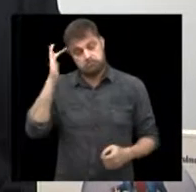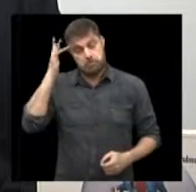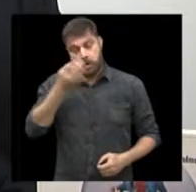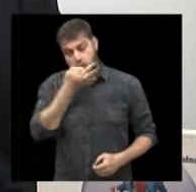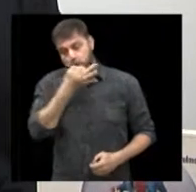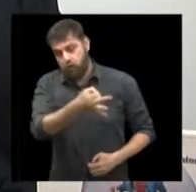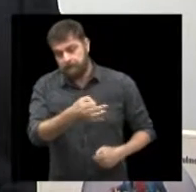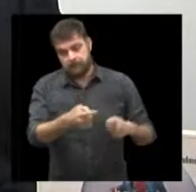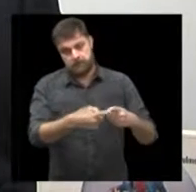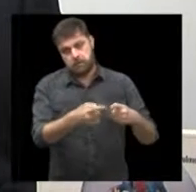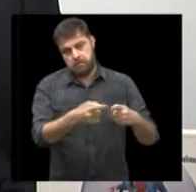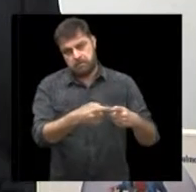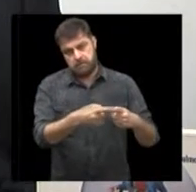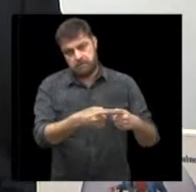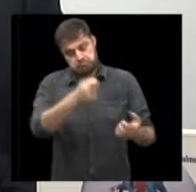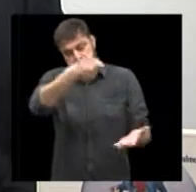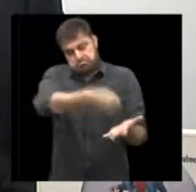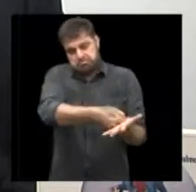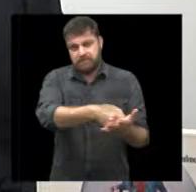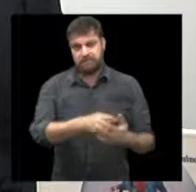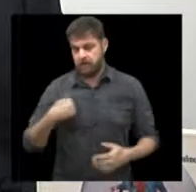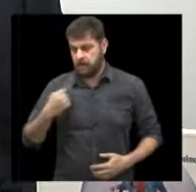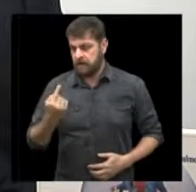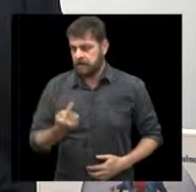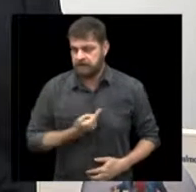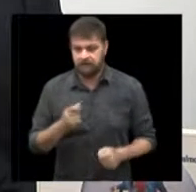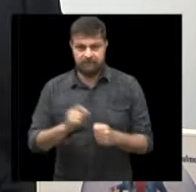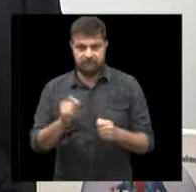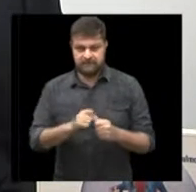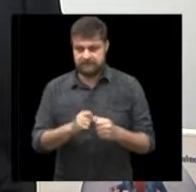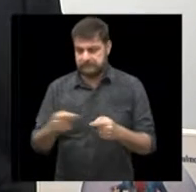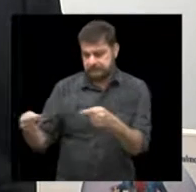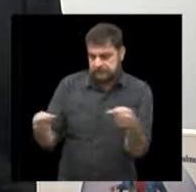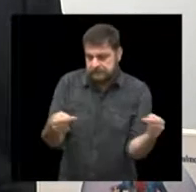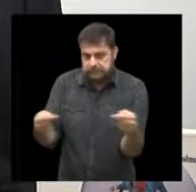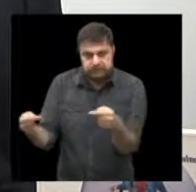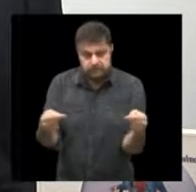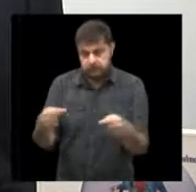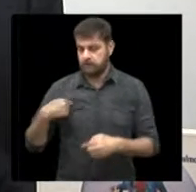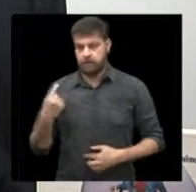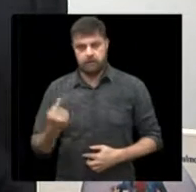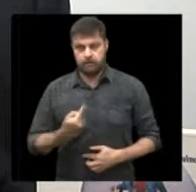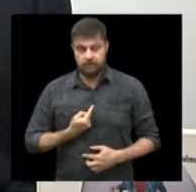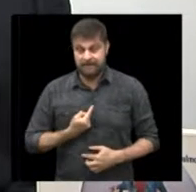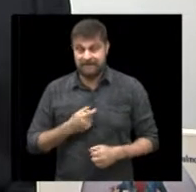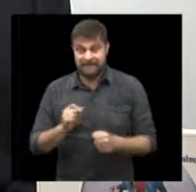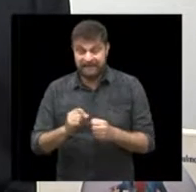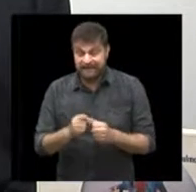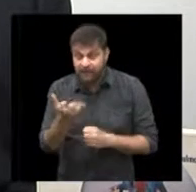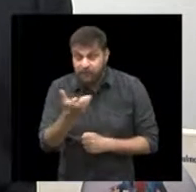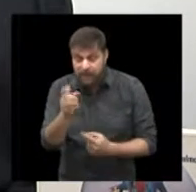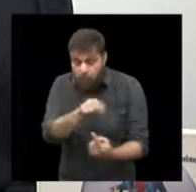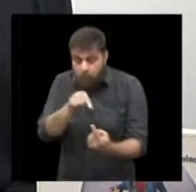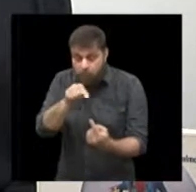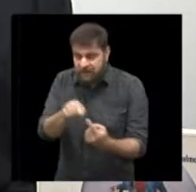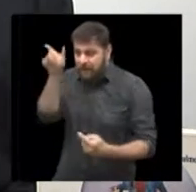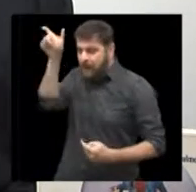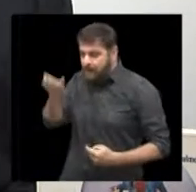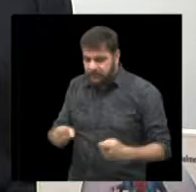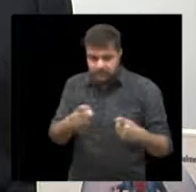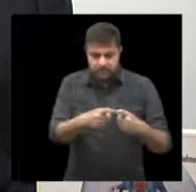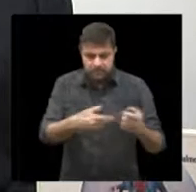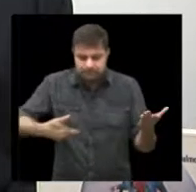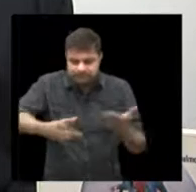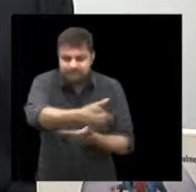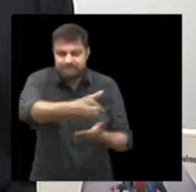do seu trabalho. Nós não estamos aqui para proporcionar nenhuma concorrência entre mim. Nós estamos aqui para facilitar o acesso de pacientes a